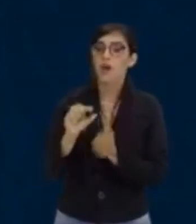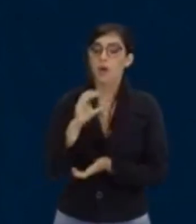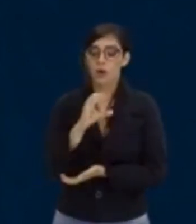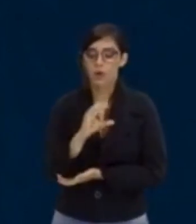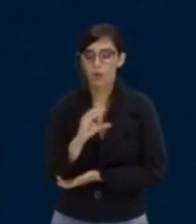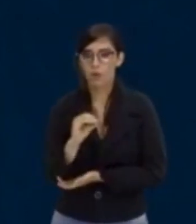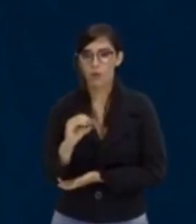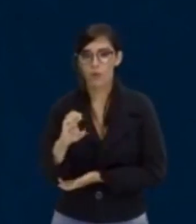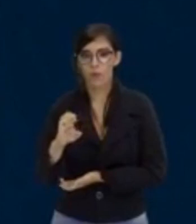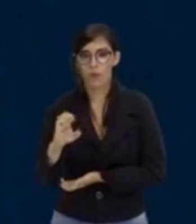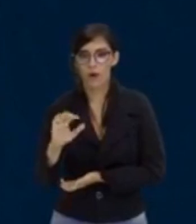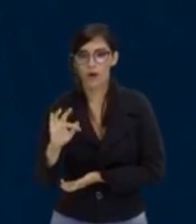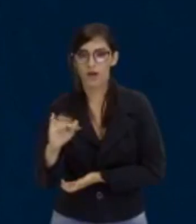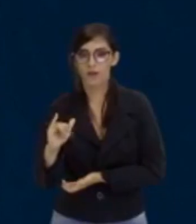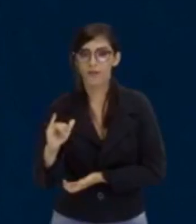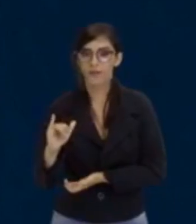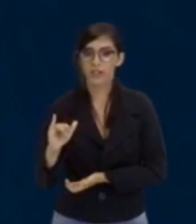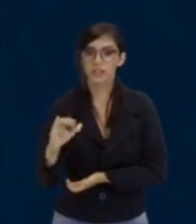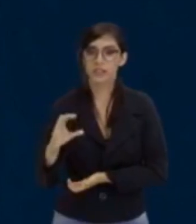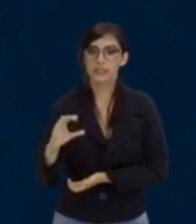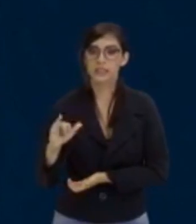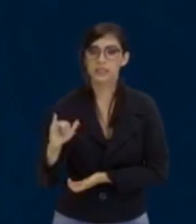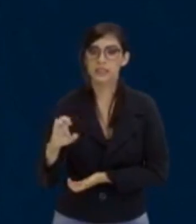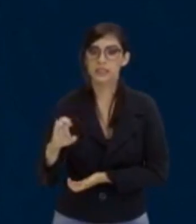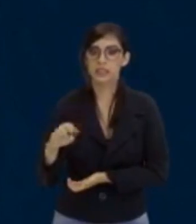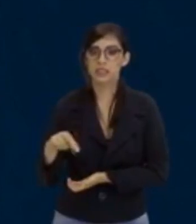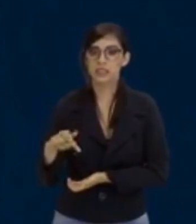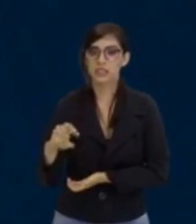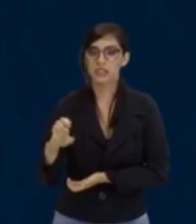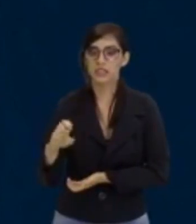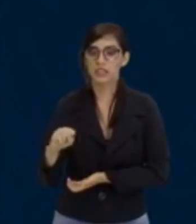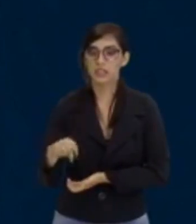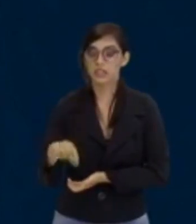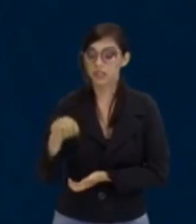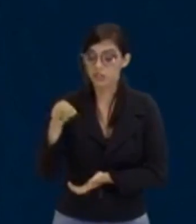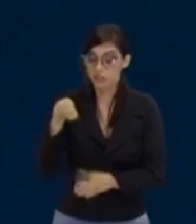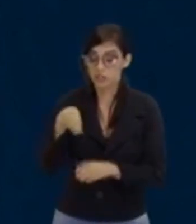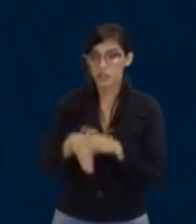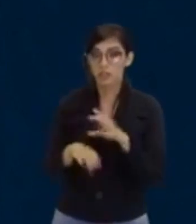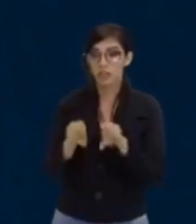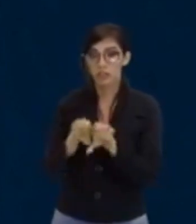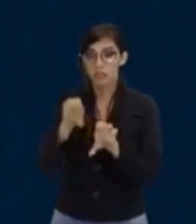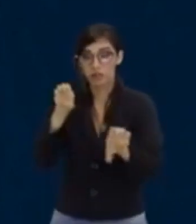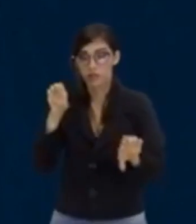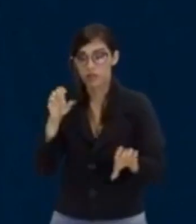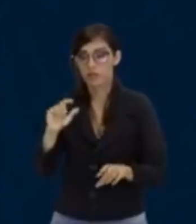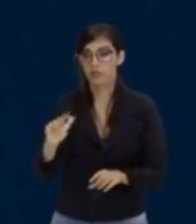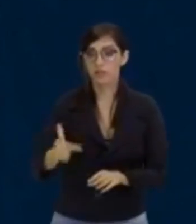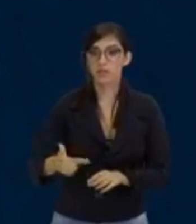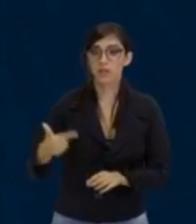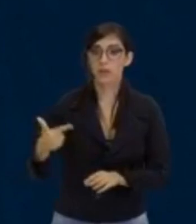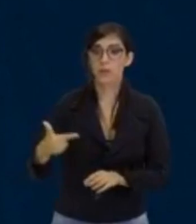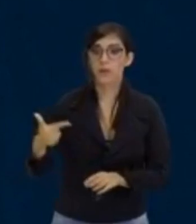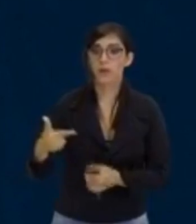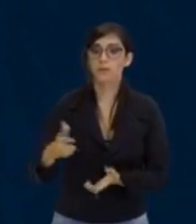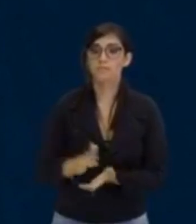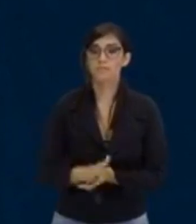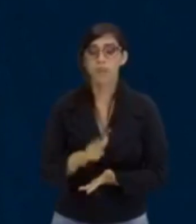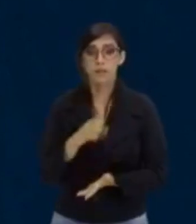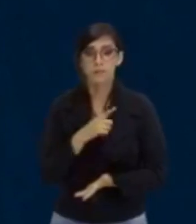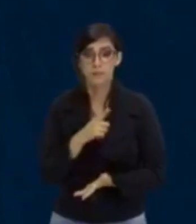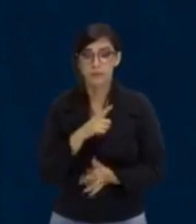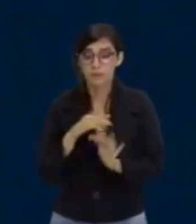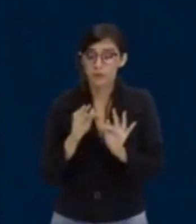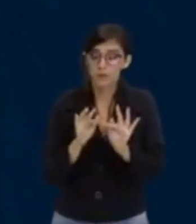equação do segundo grau, tá? Então, observa, se eu tenho a equação e conheço os coeficientes, eu consigo